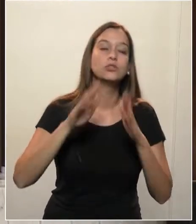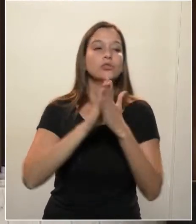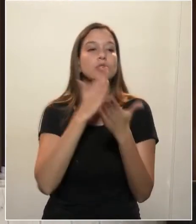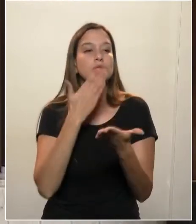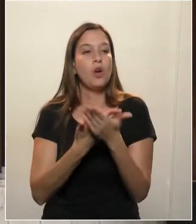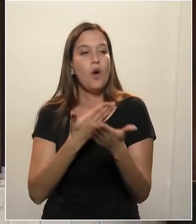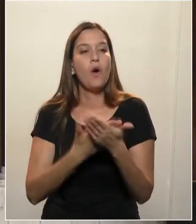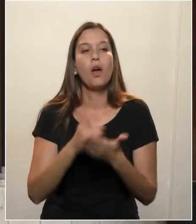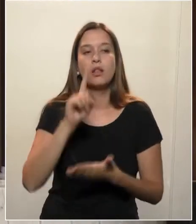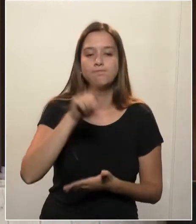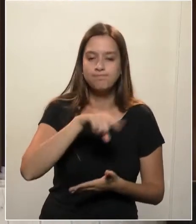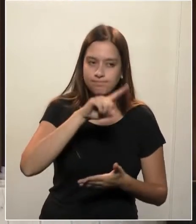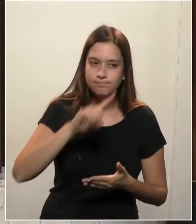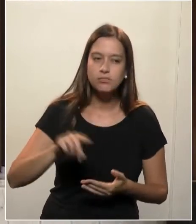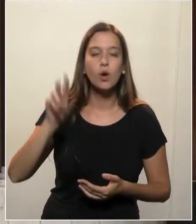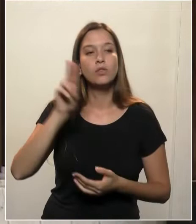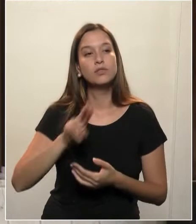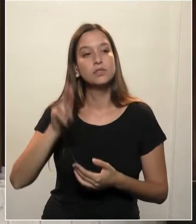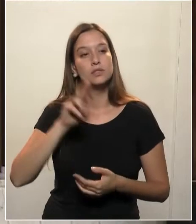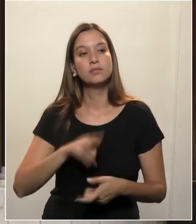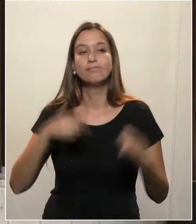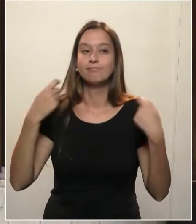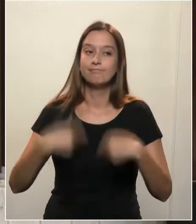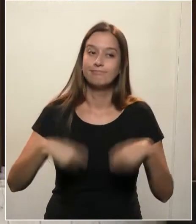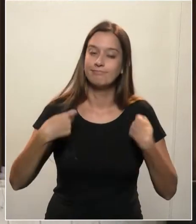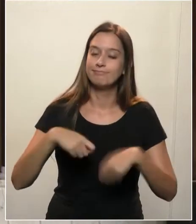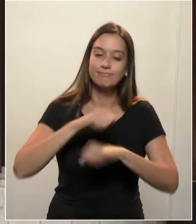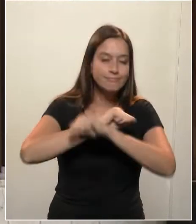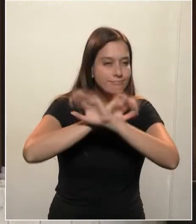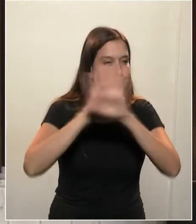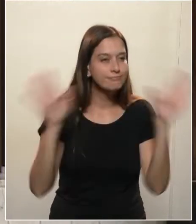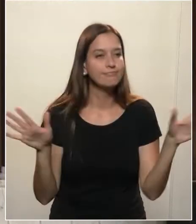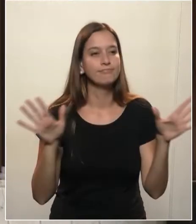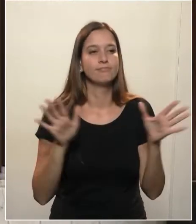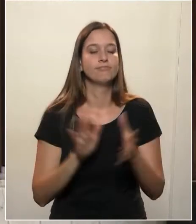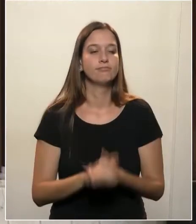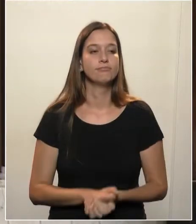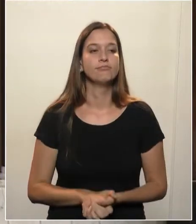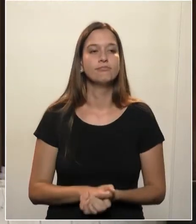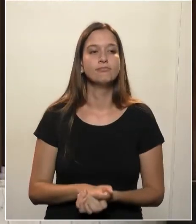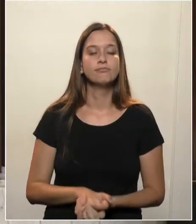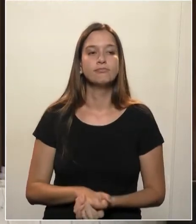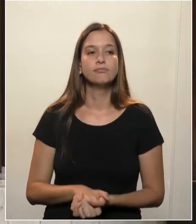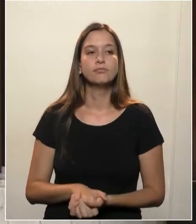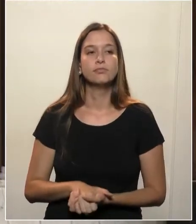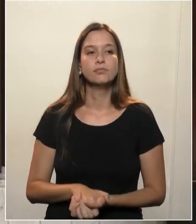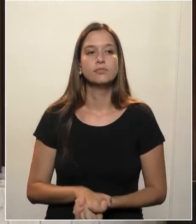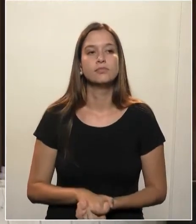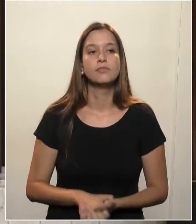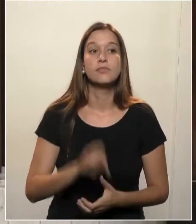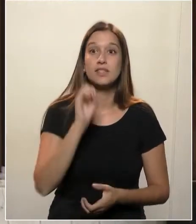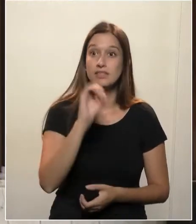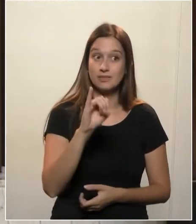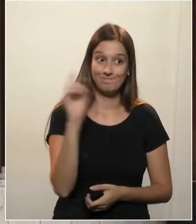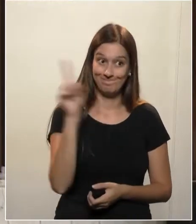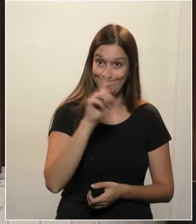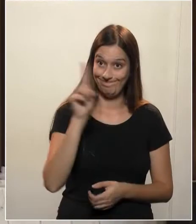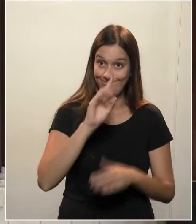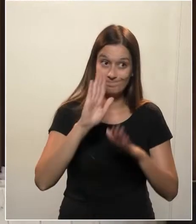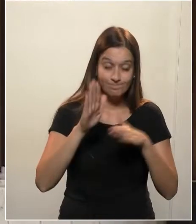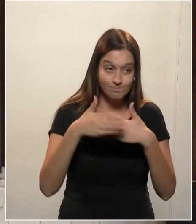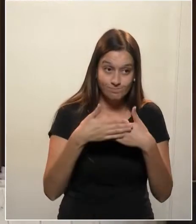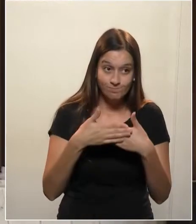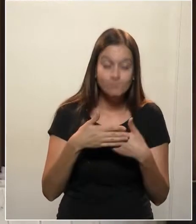universidade e tudo? Claro que tem. É uma medida que tem que se fazer. Se não, nós vamos estar